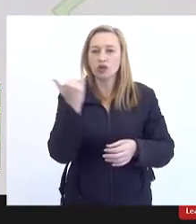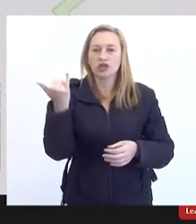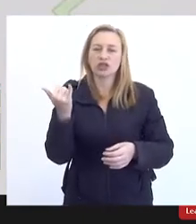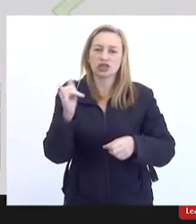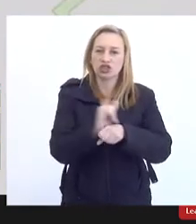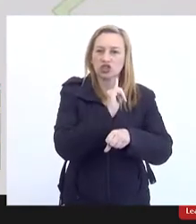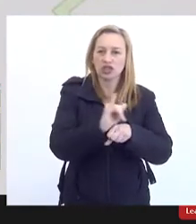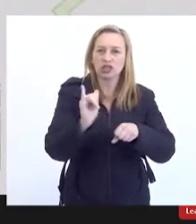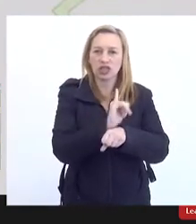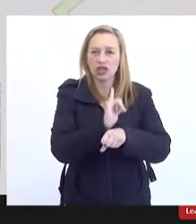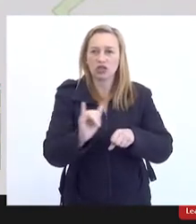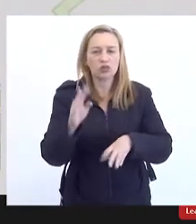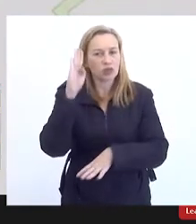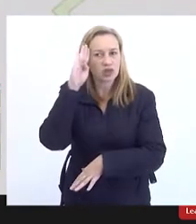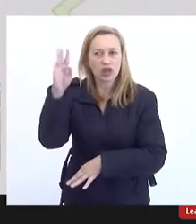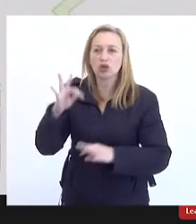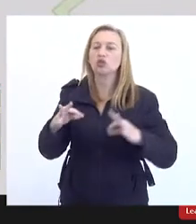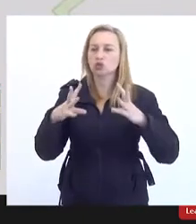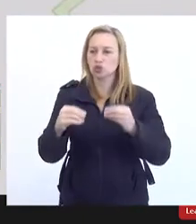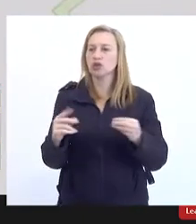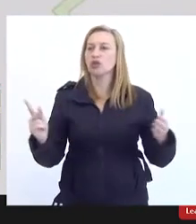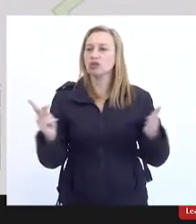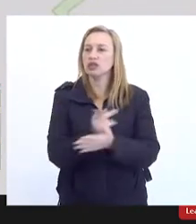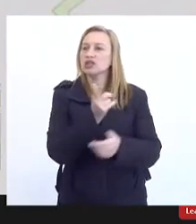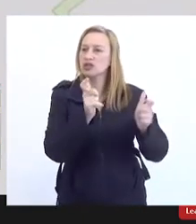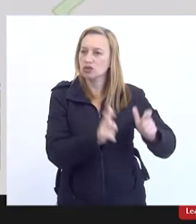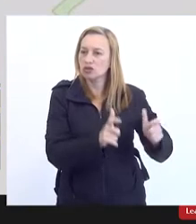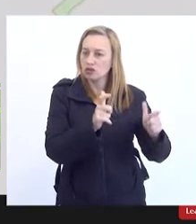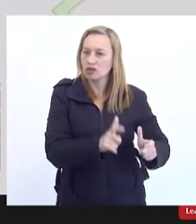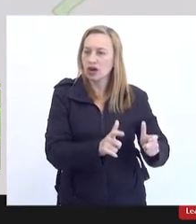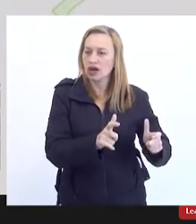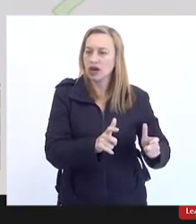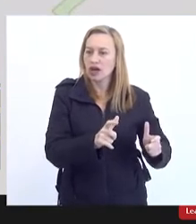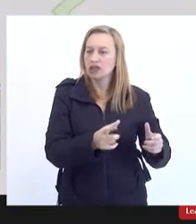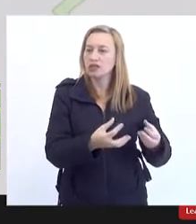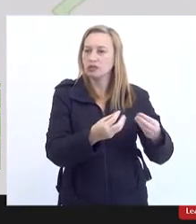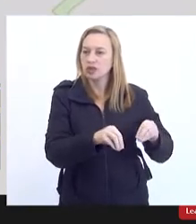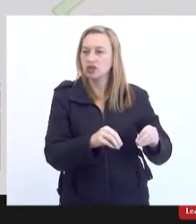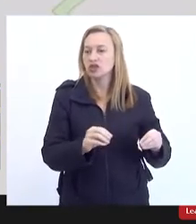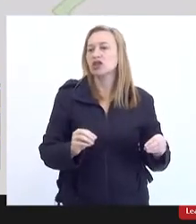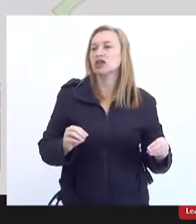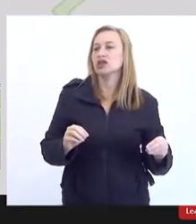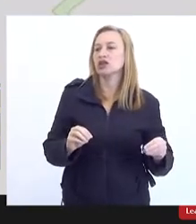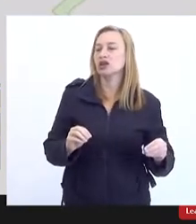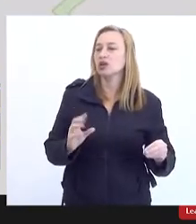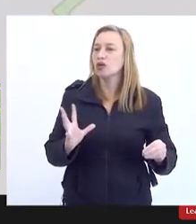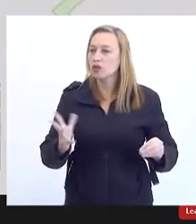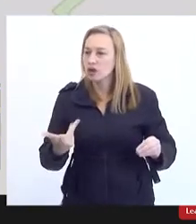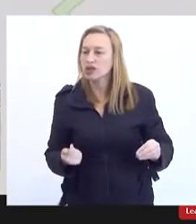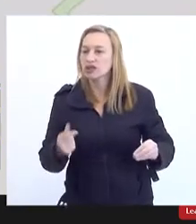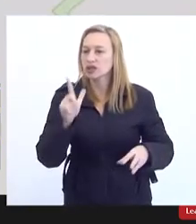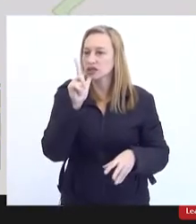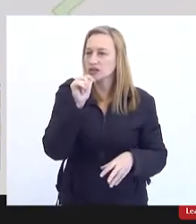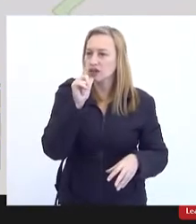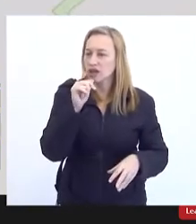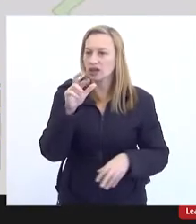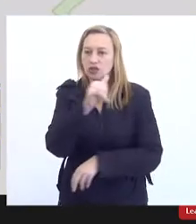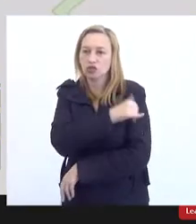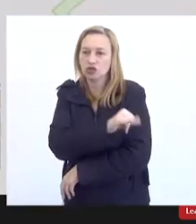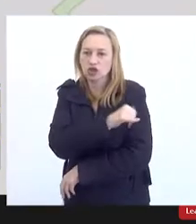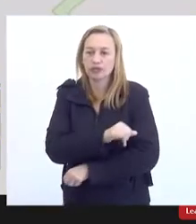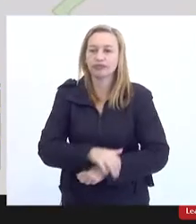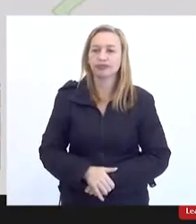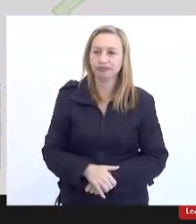que tudo que acontecer nessa região vai se refletir na qualidade de água da região metropolitana do Rio de Janeiro